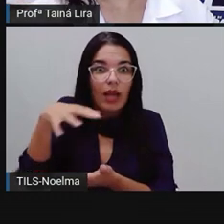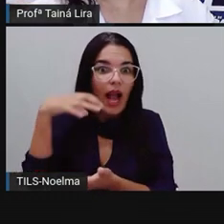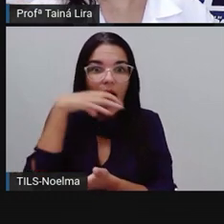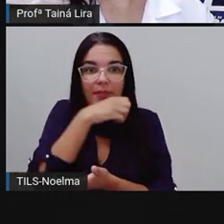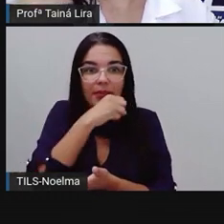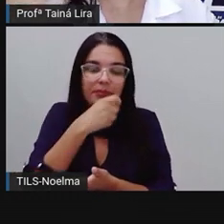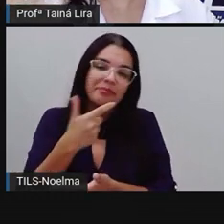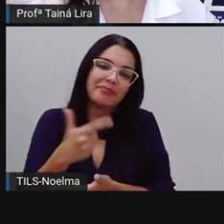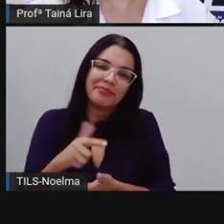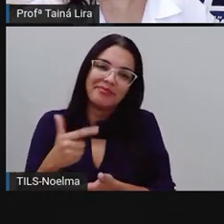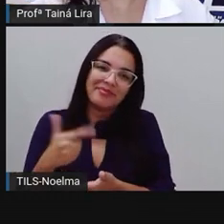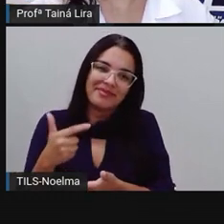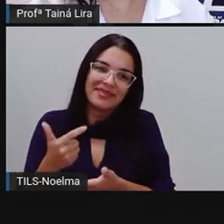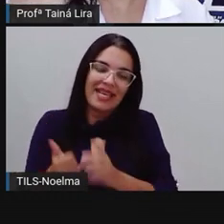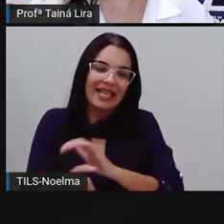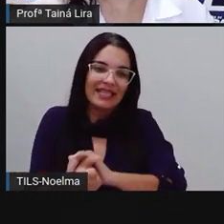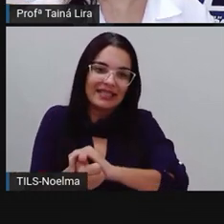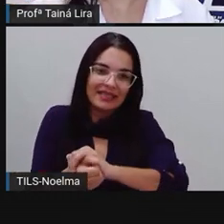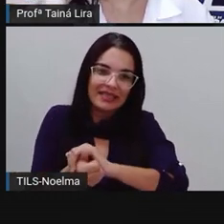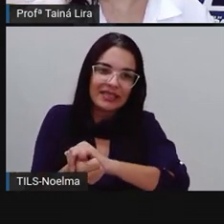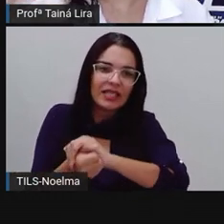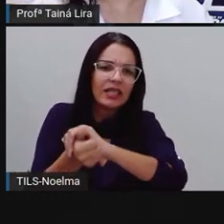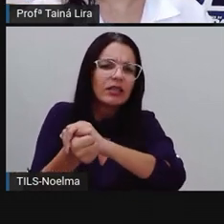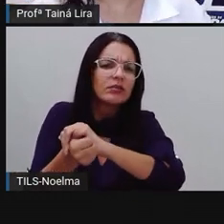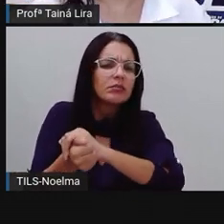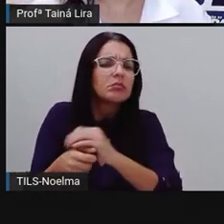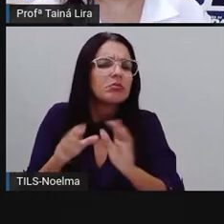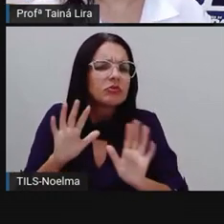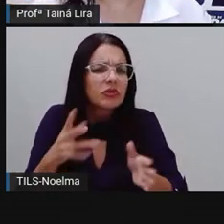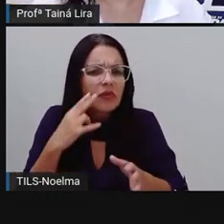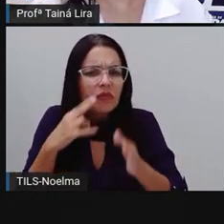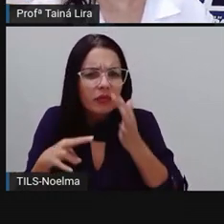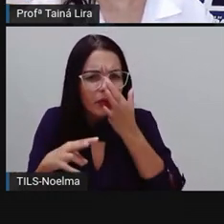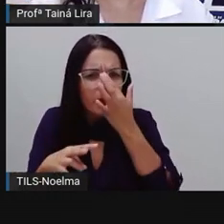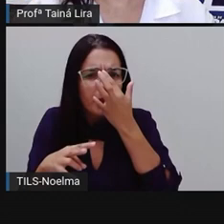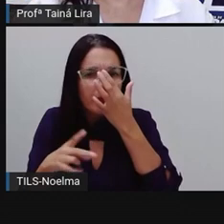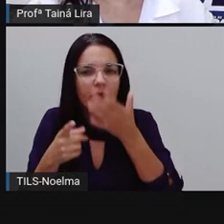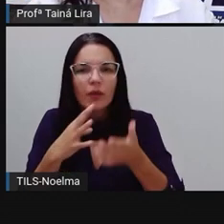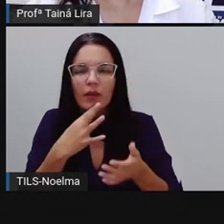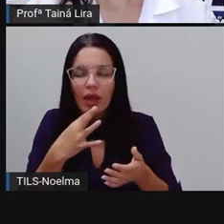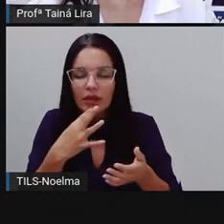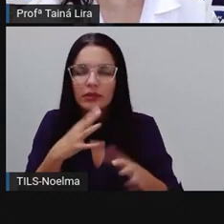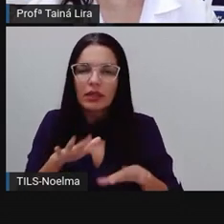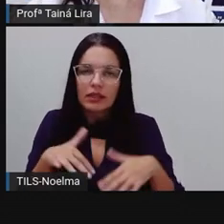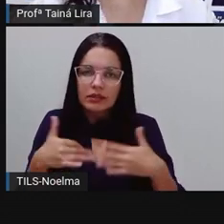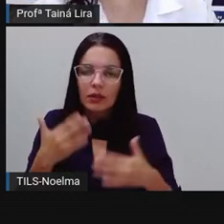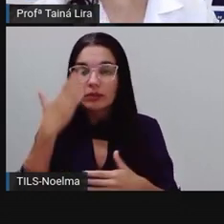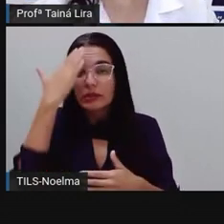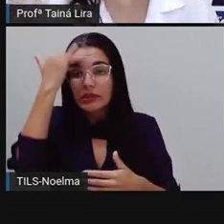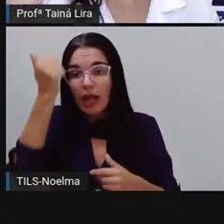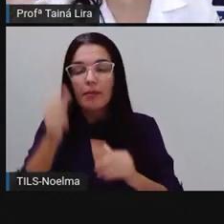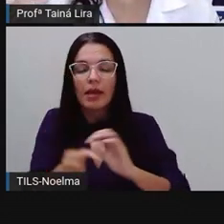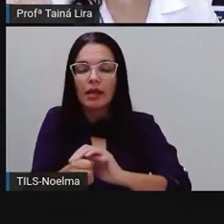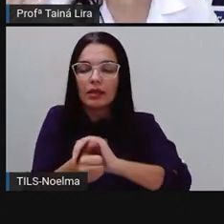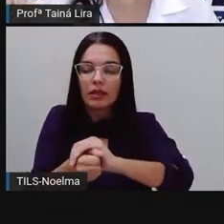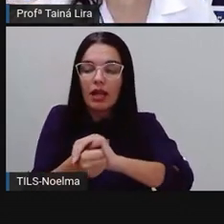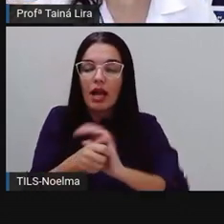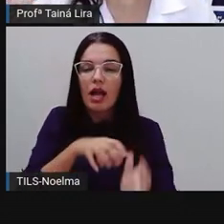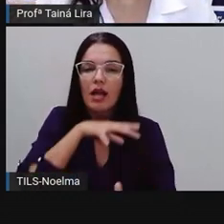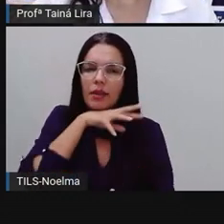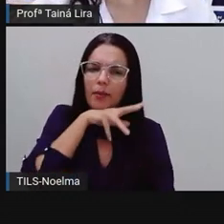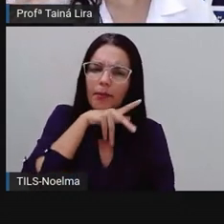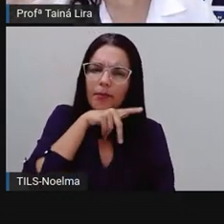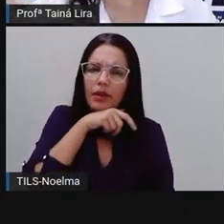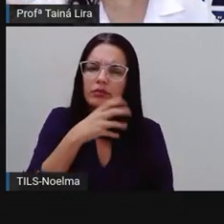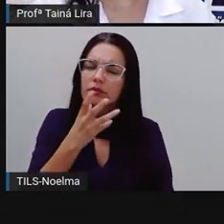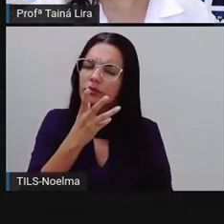tartaruga, jabuti, cágado, quem já viu esses animais, não é? Sabem que são animais que andam,